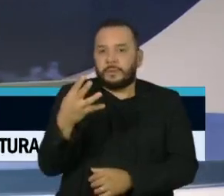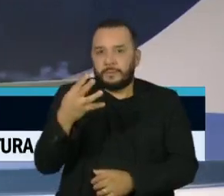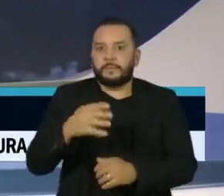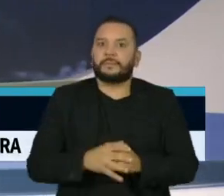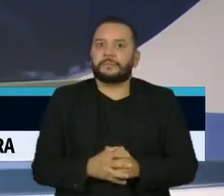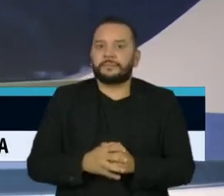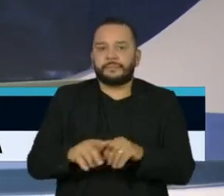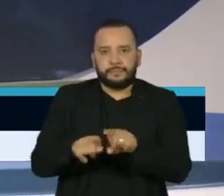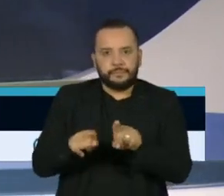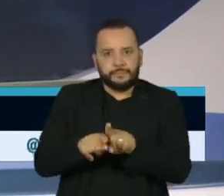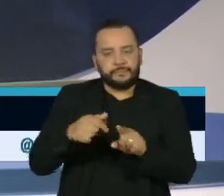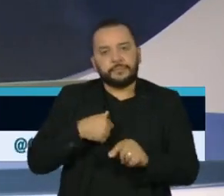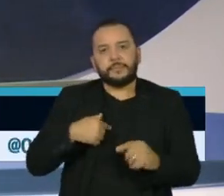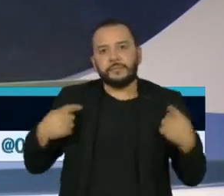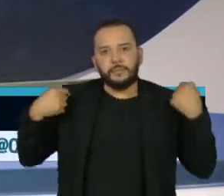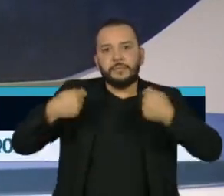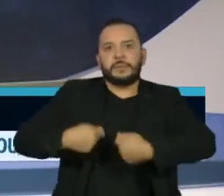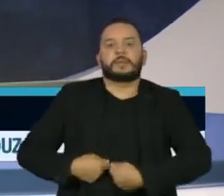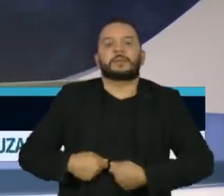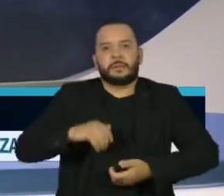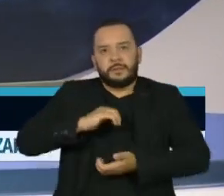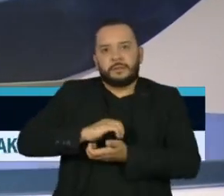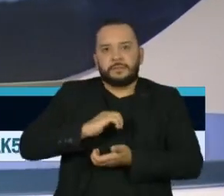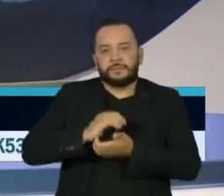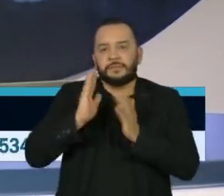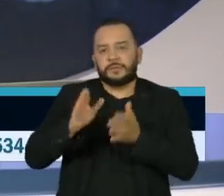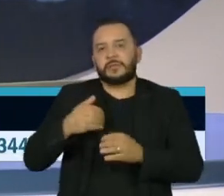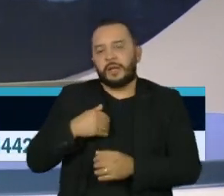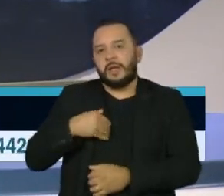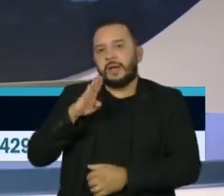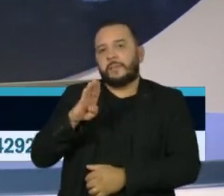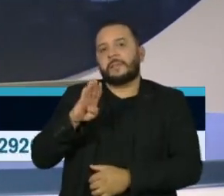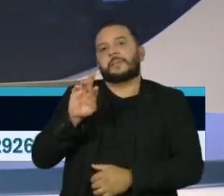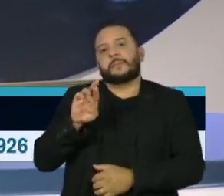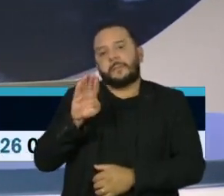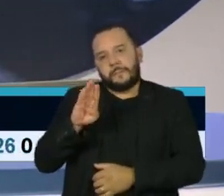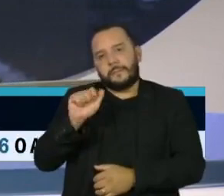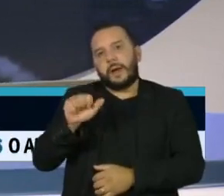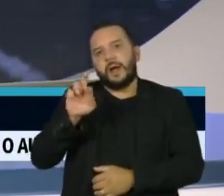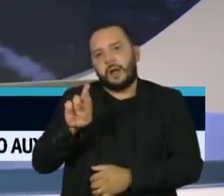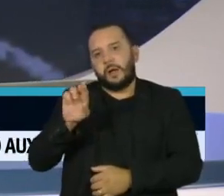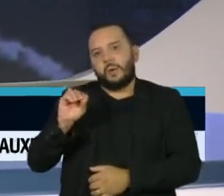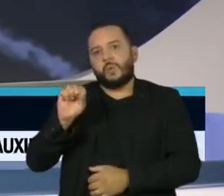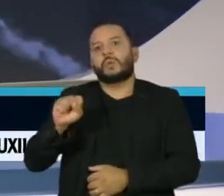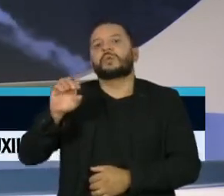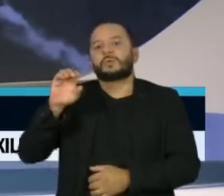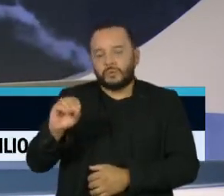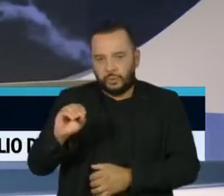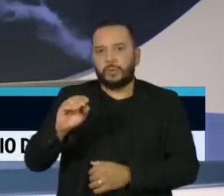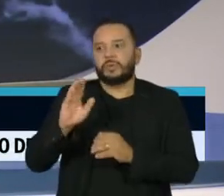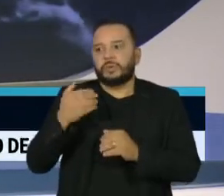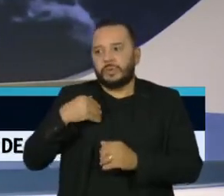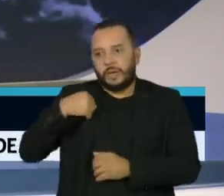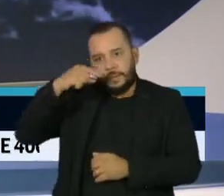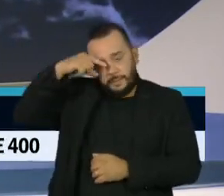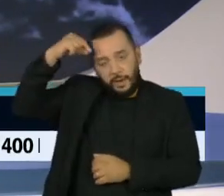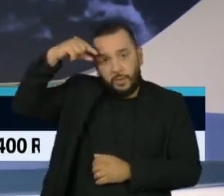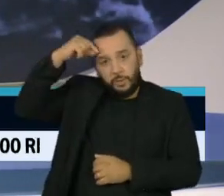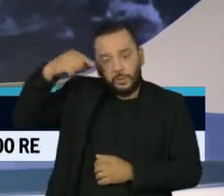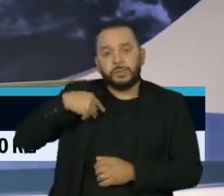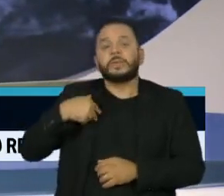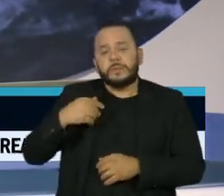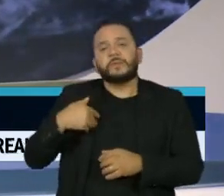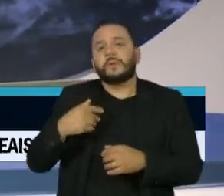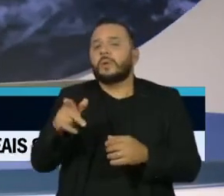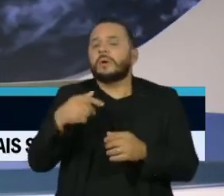O ministro do Supremo Tribunal Federal, Luiz Roberto Barroso, deu 48 horas ao governo federal para explicar a demora em adotar